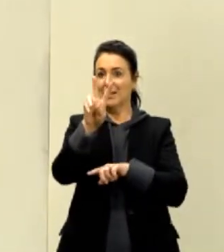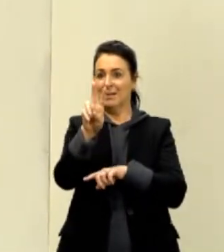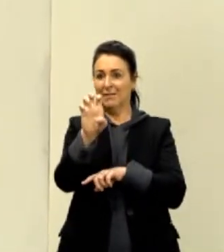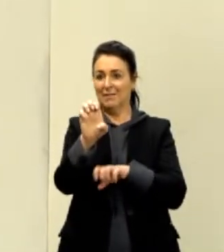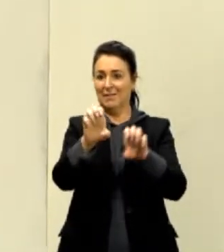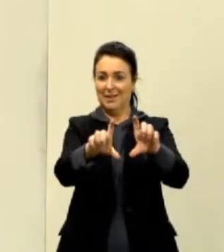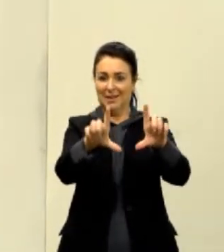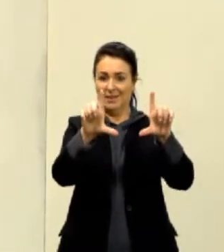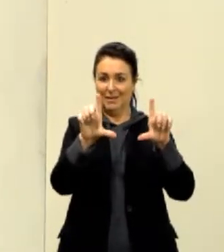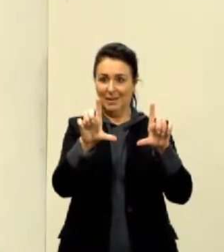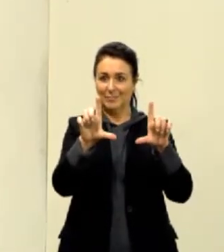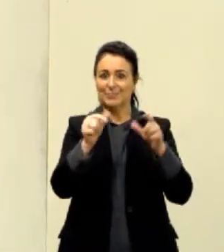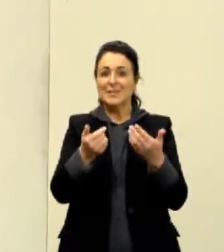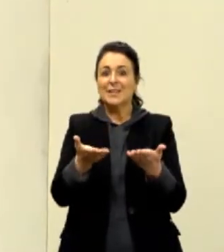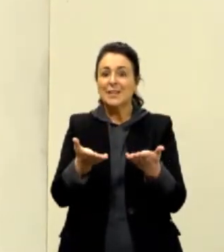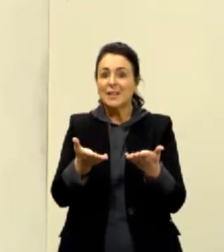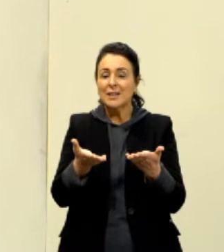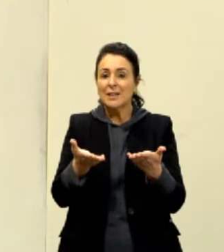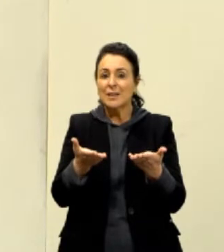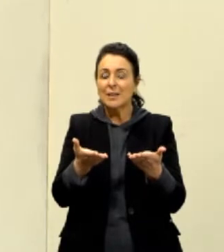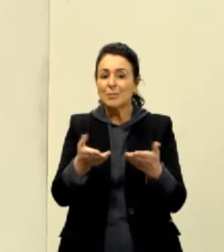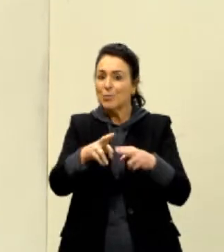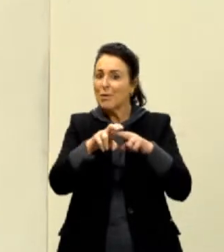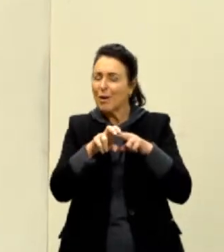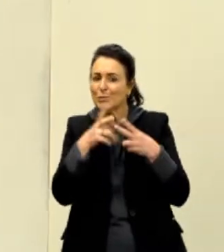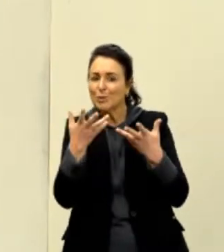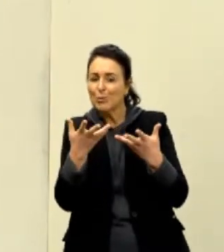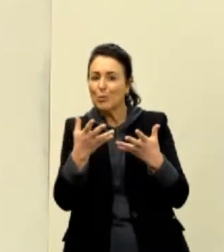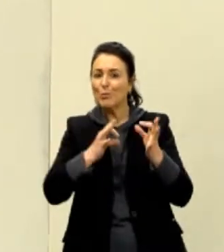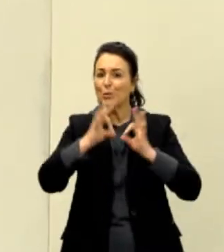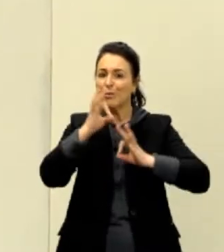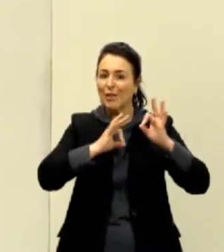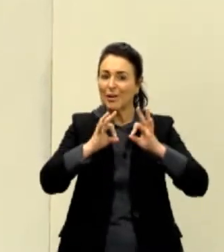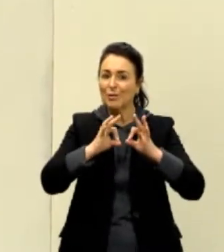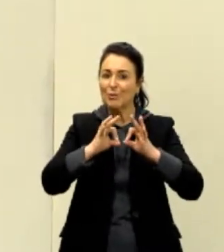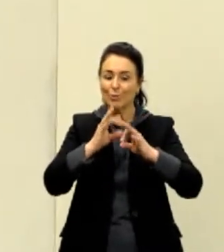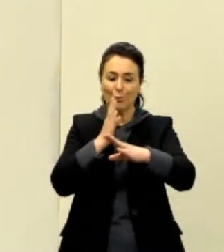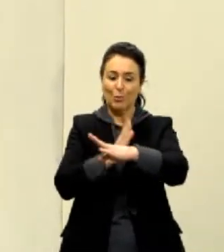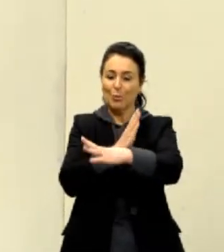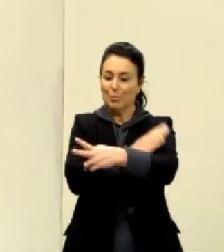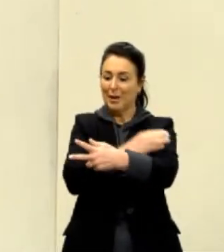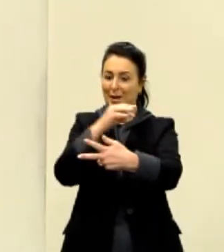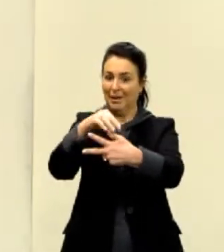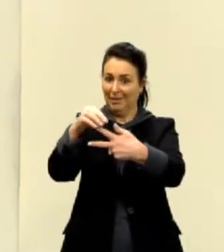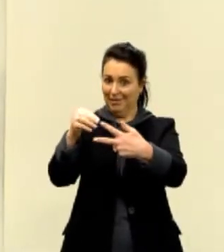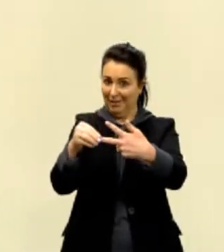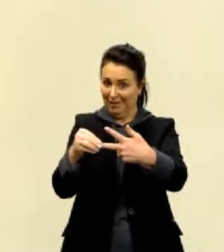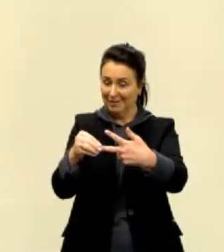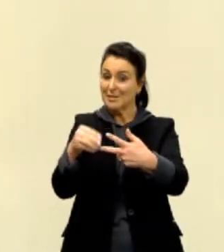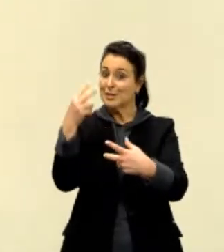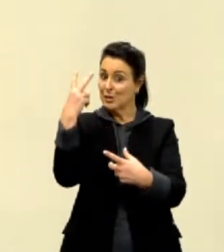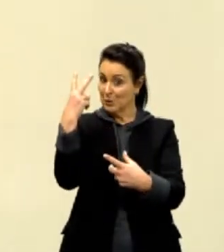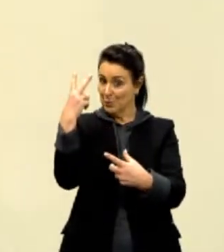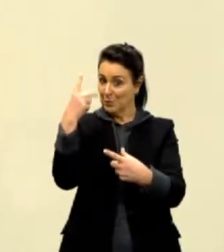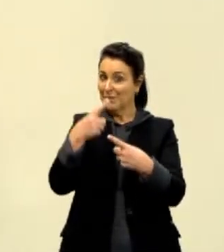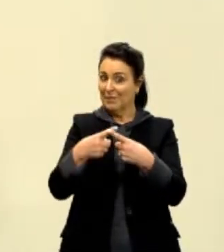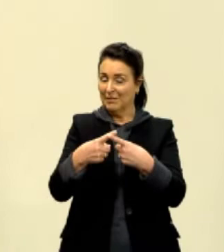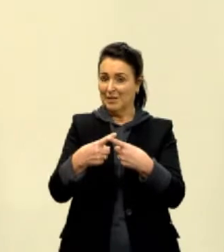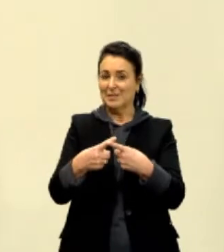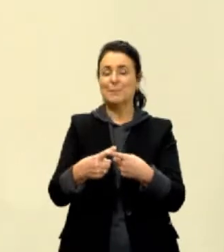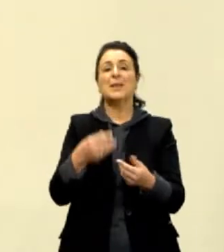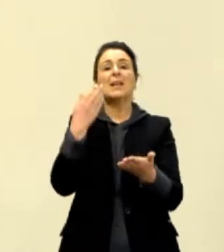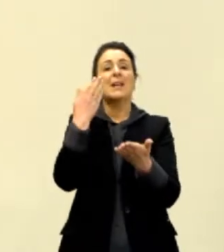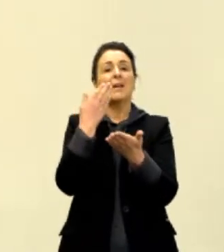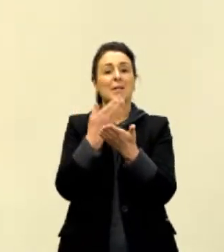proporcionado esse projeto que é tão legal, que é o nosso pré-ENEM, segunda versão esse ano. Nessa primeira